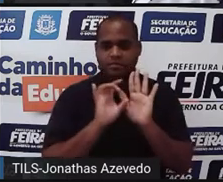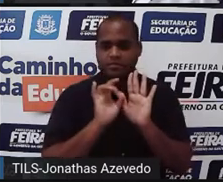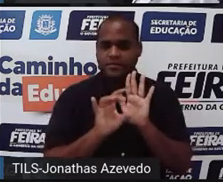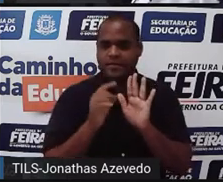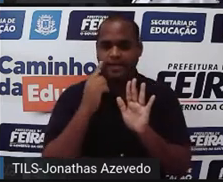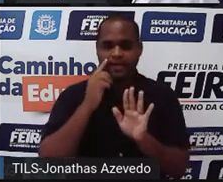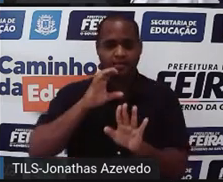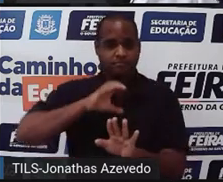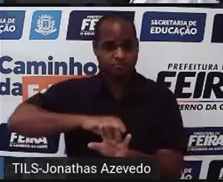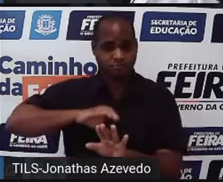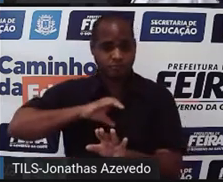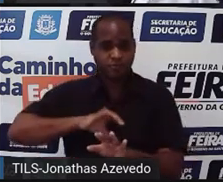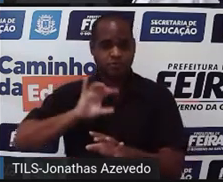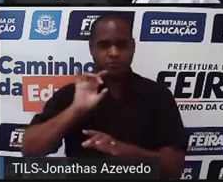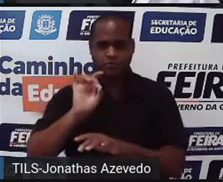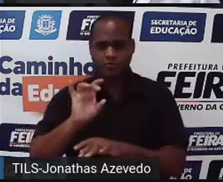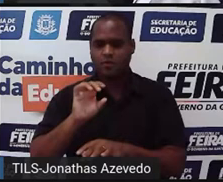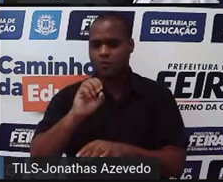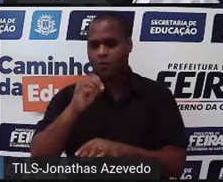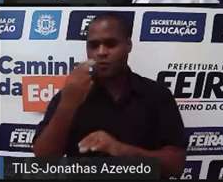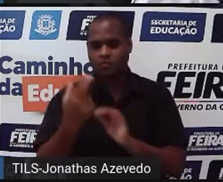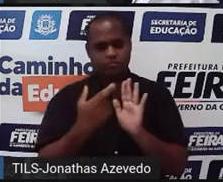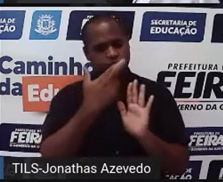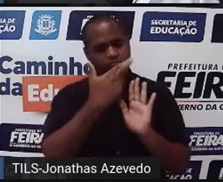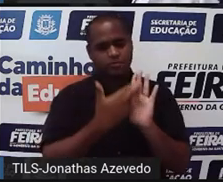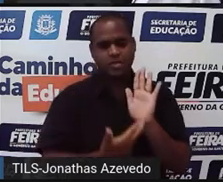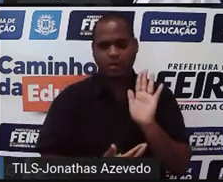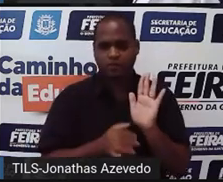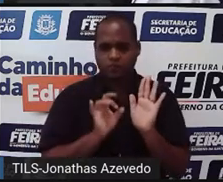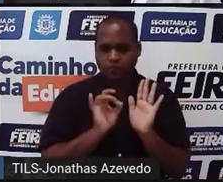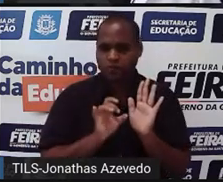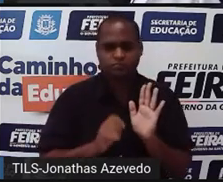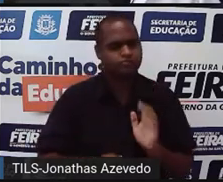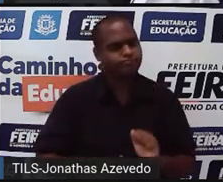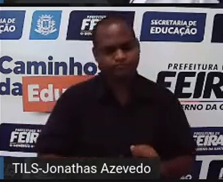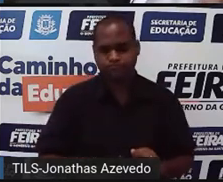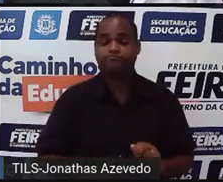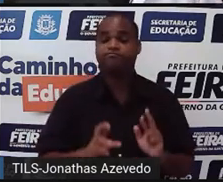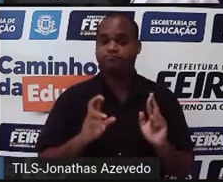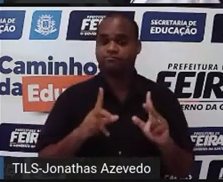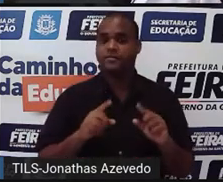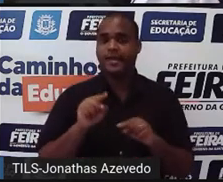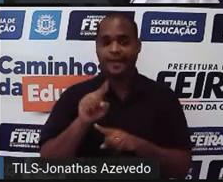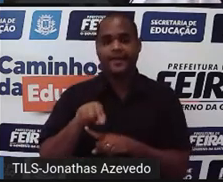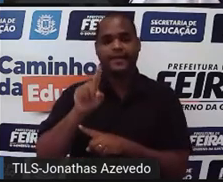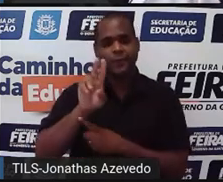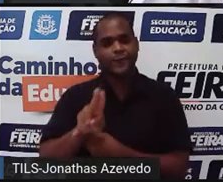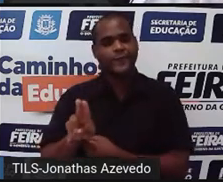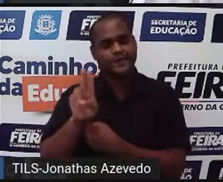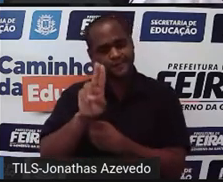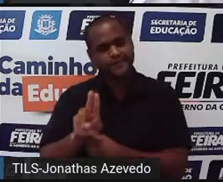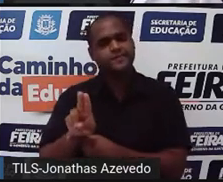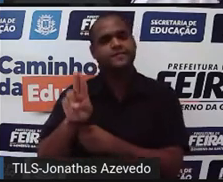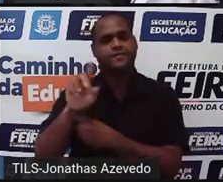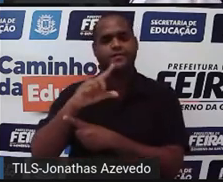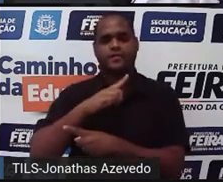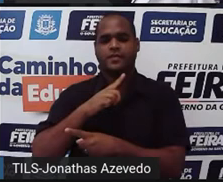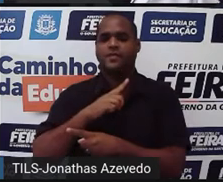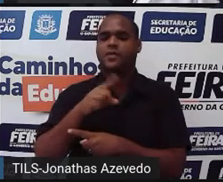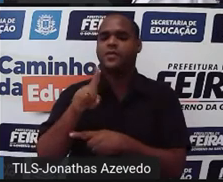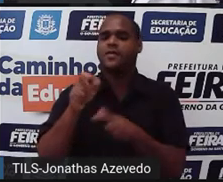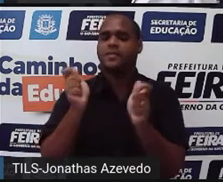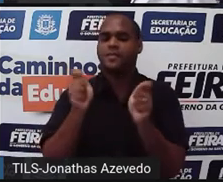da língua portuguesa ou só da redação, por exemplo. Ela é usada, a gente